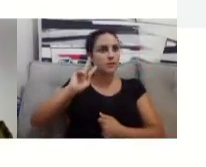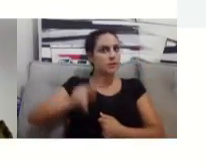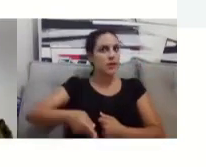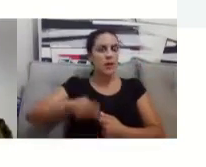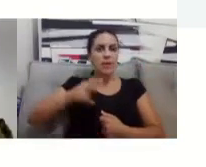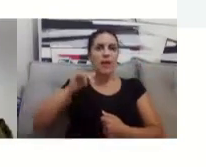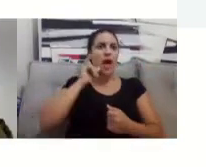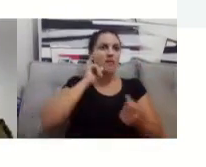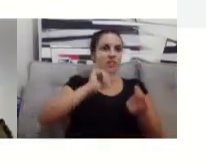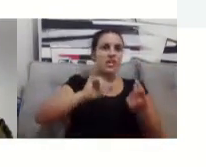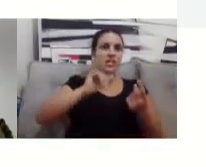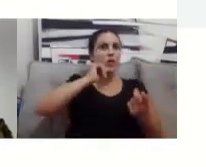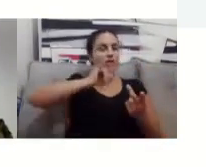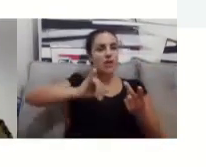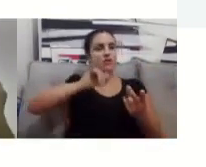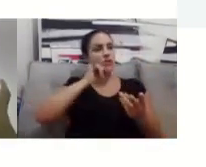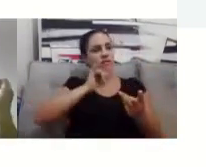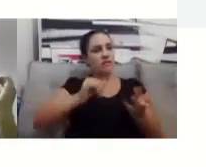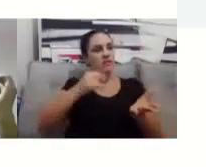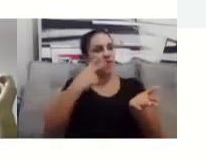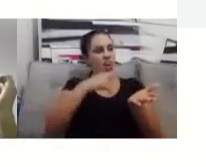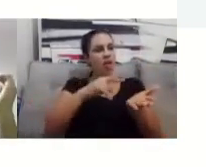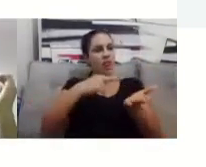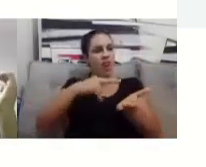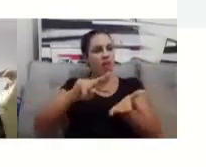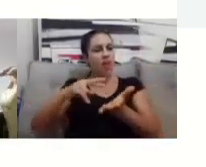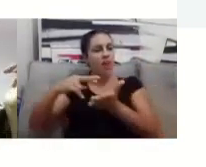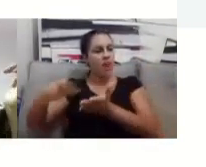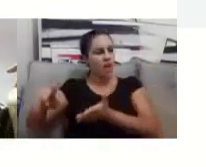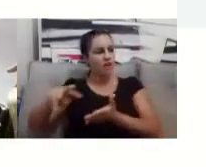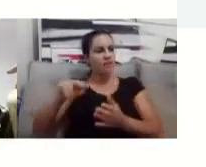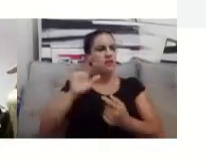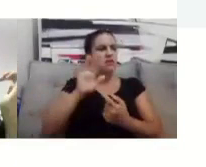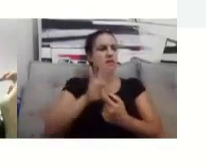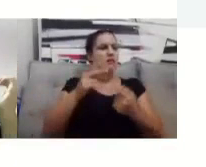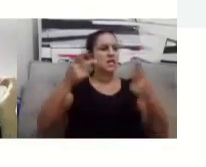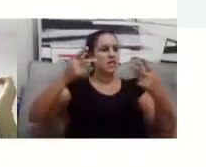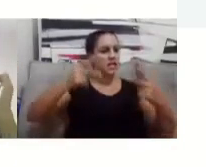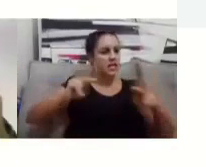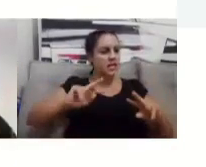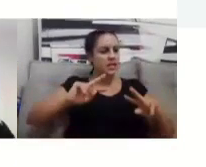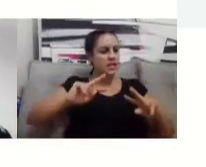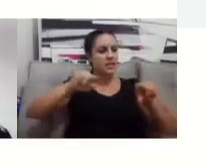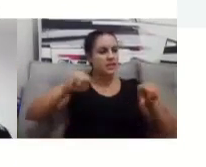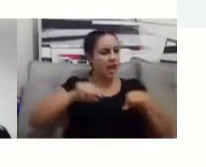o link da sala é, então a gente sempre coloca lá, fiquem atentos. tá?